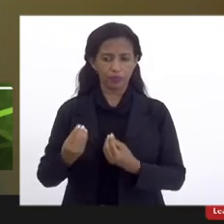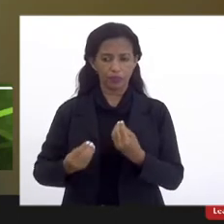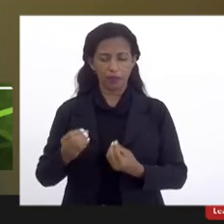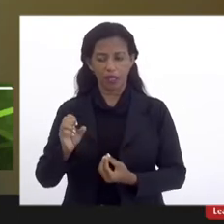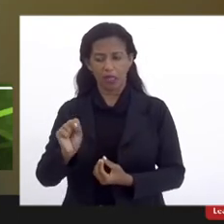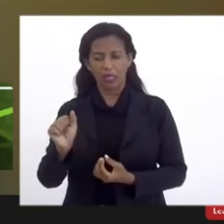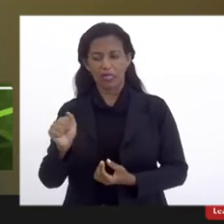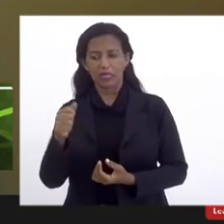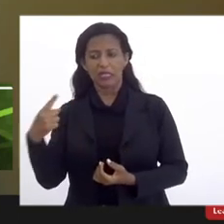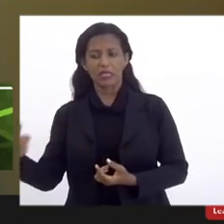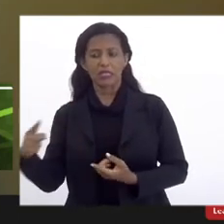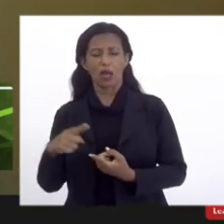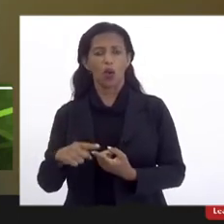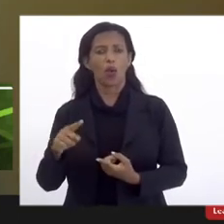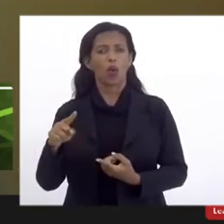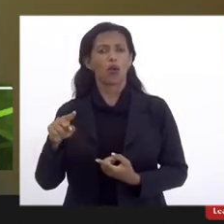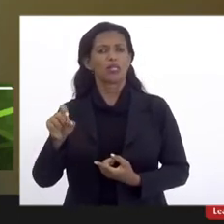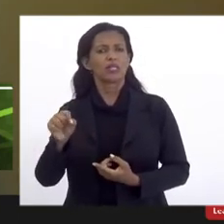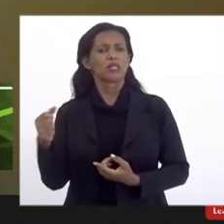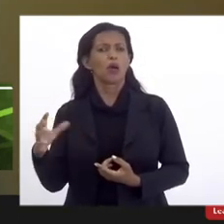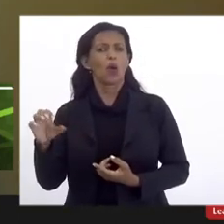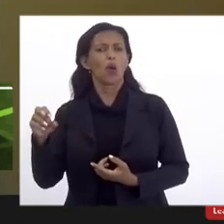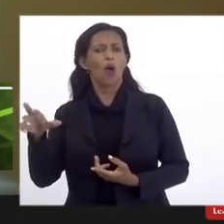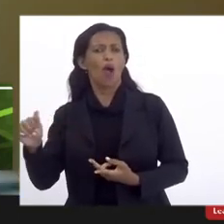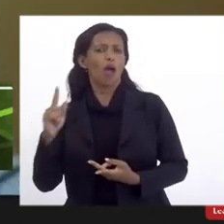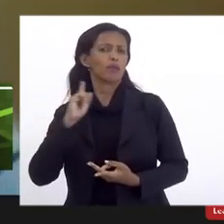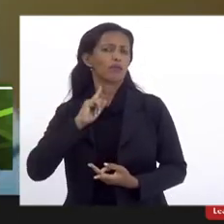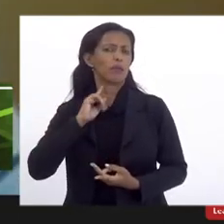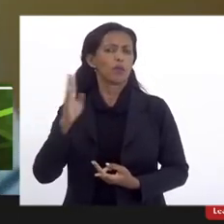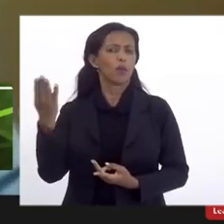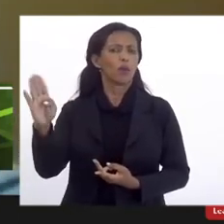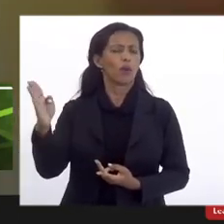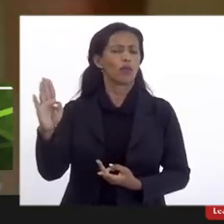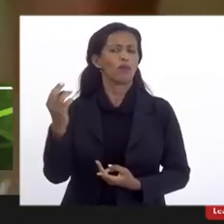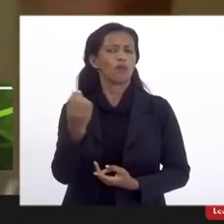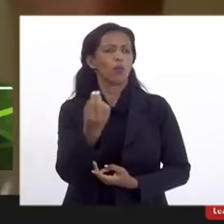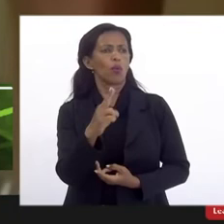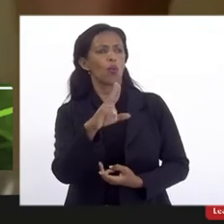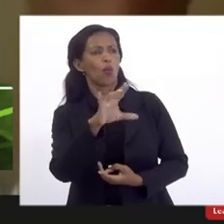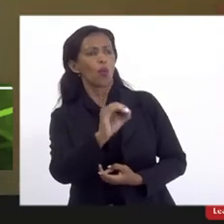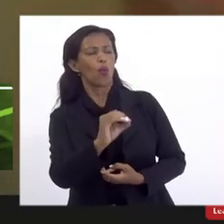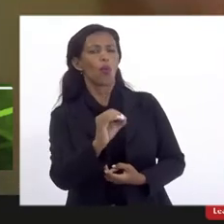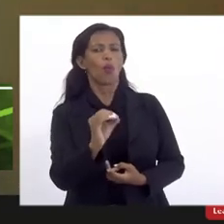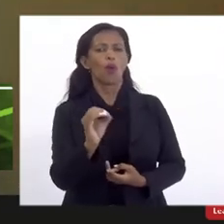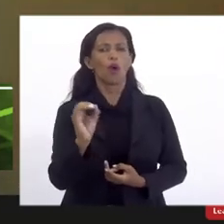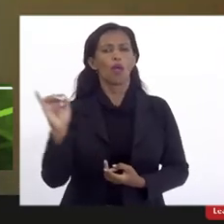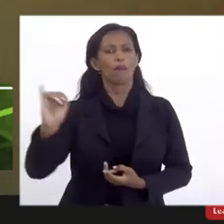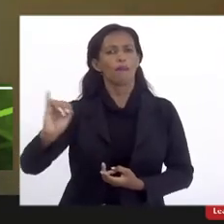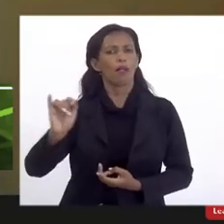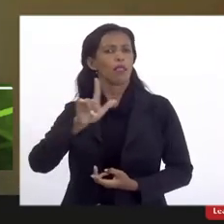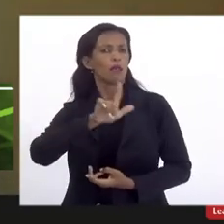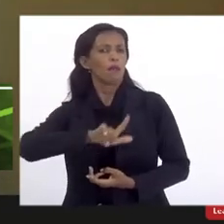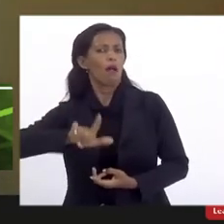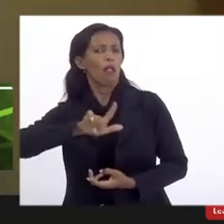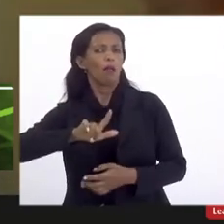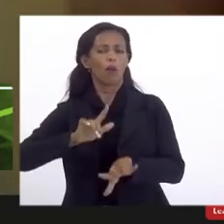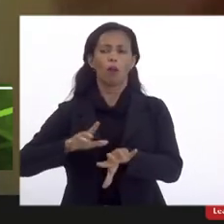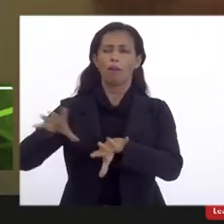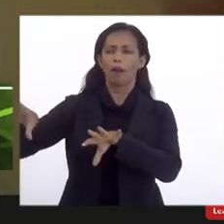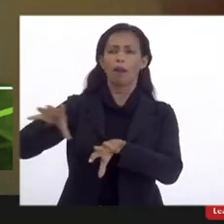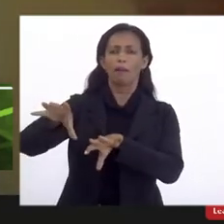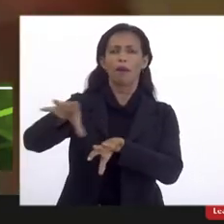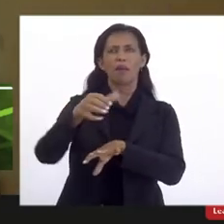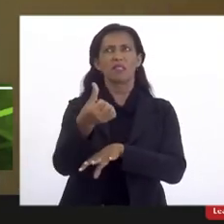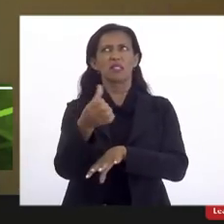Conrado, Leblon, Ipanema, Copacabana, Flamengo, Botafogo e Urca, junto a esses oito, seis ou oito